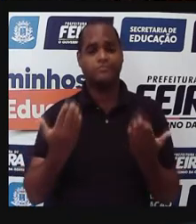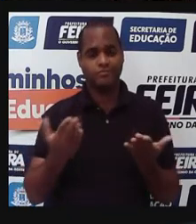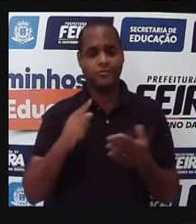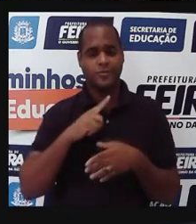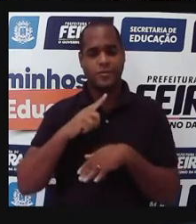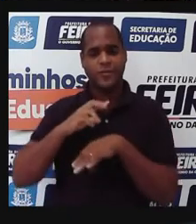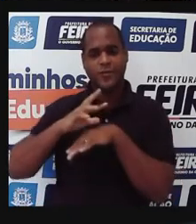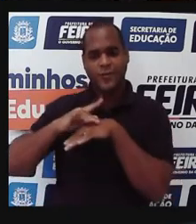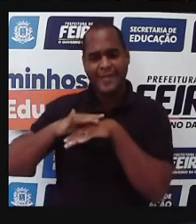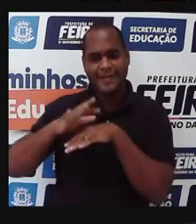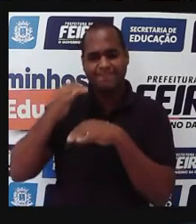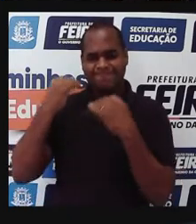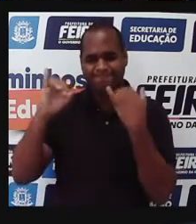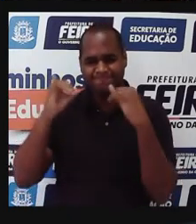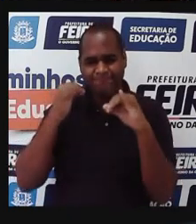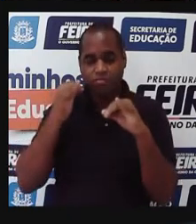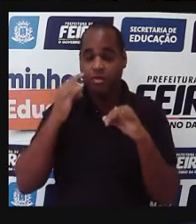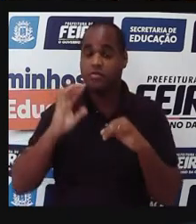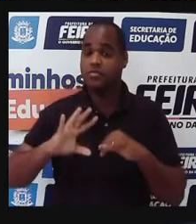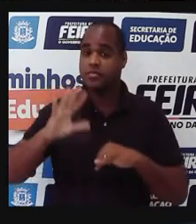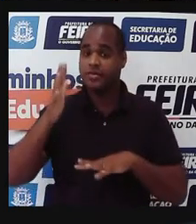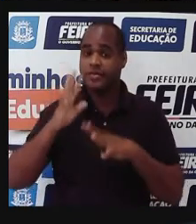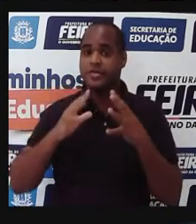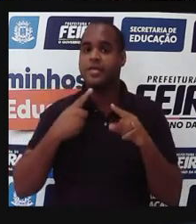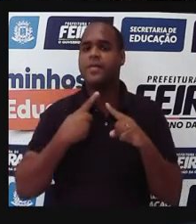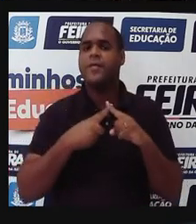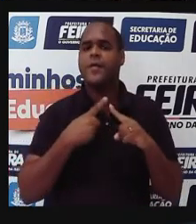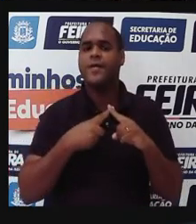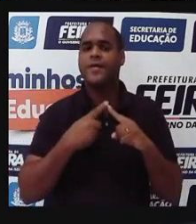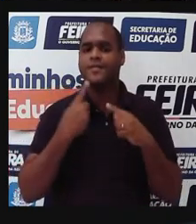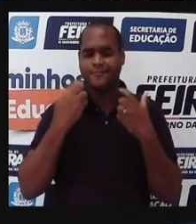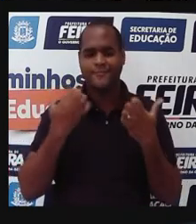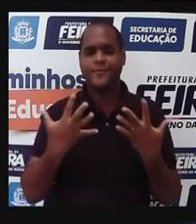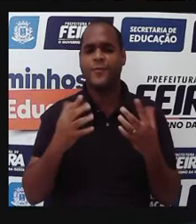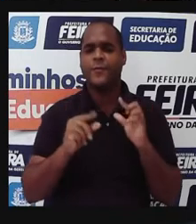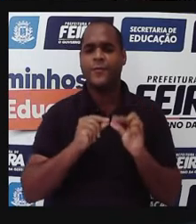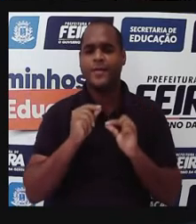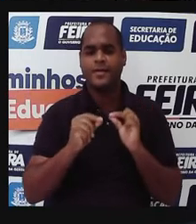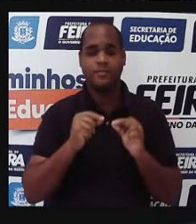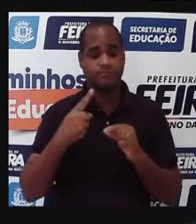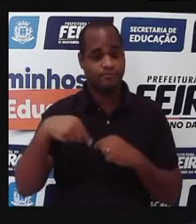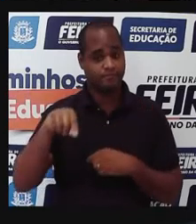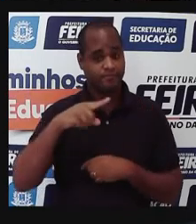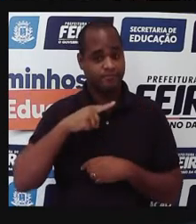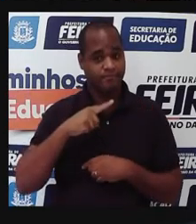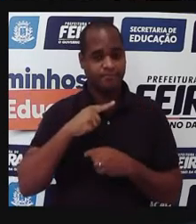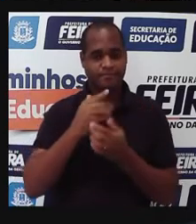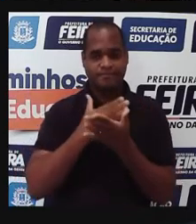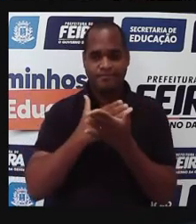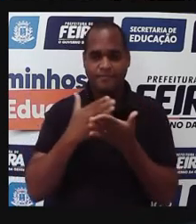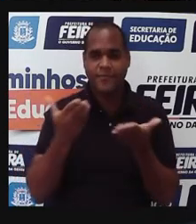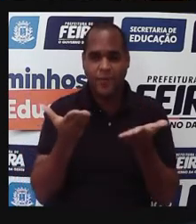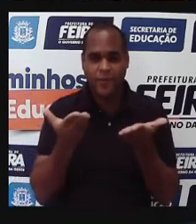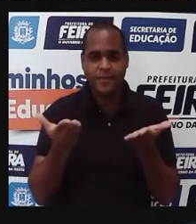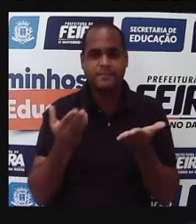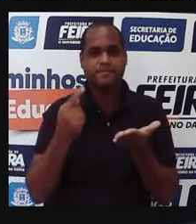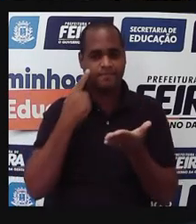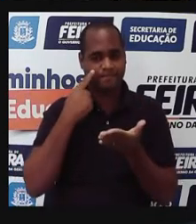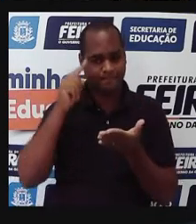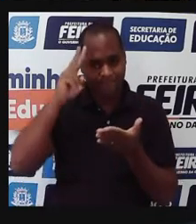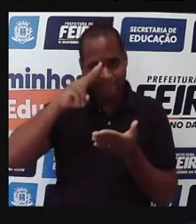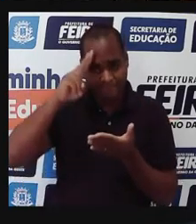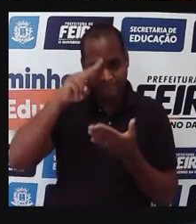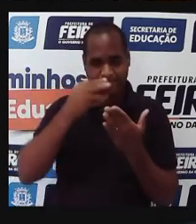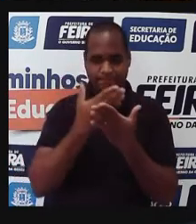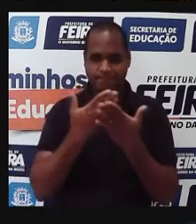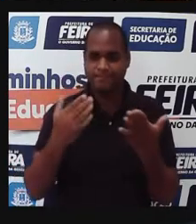doenças negligenciadas e emergentes. E por que elas são chamadas assim? E é isso que a gente vai trabalhar hoje. E aí eu lembro